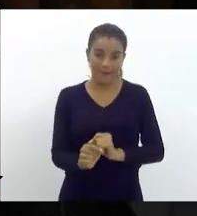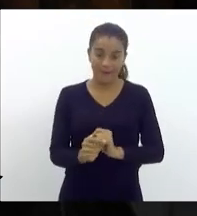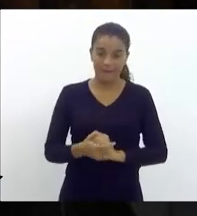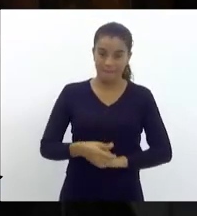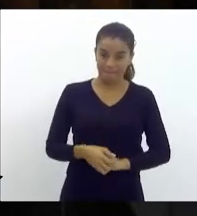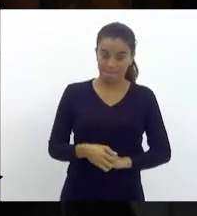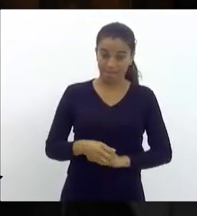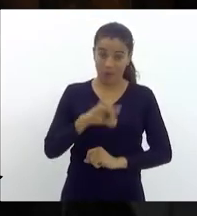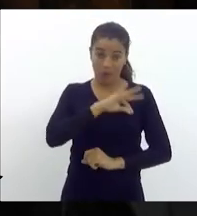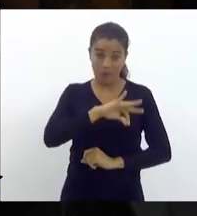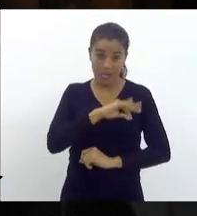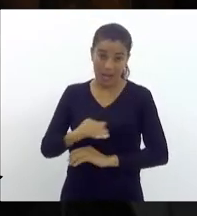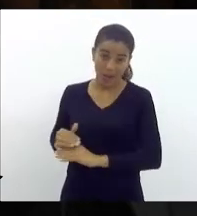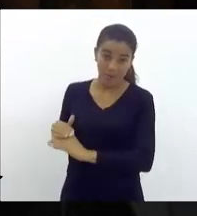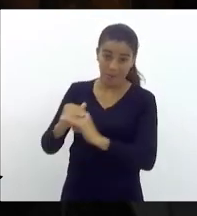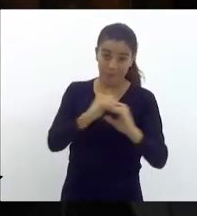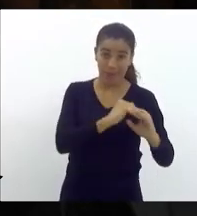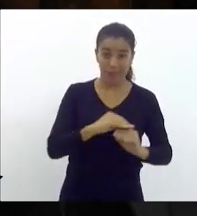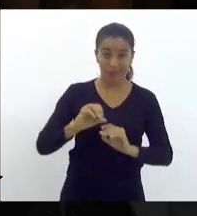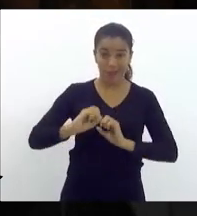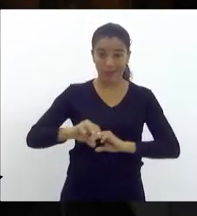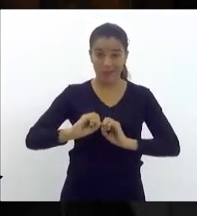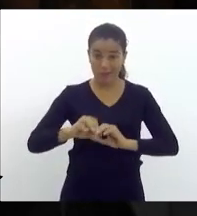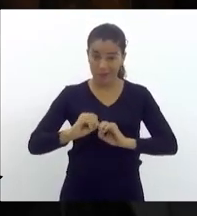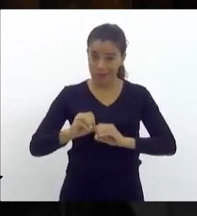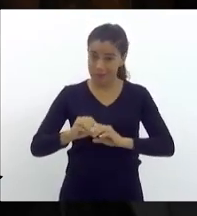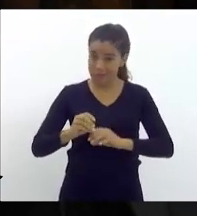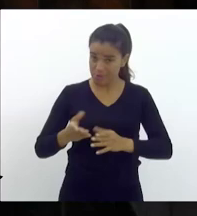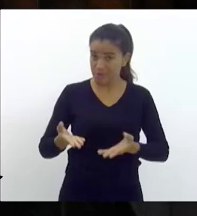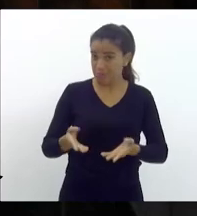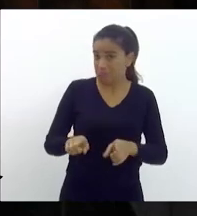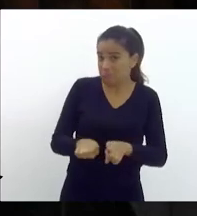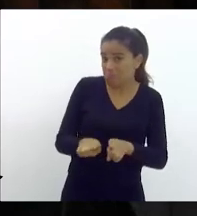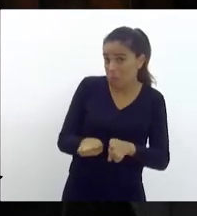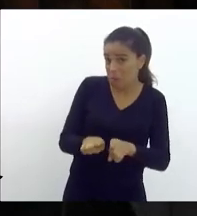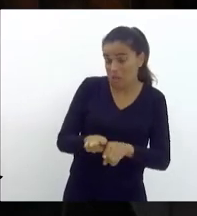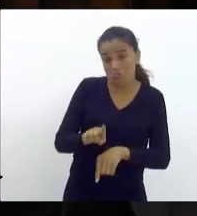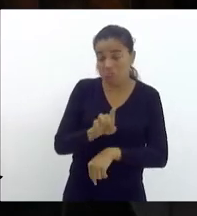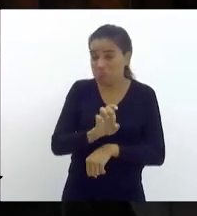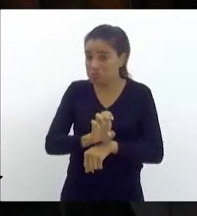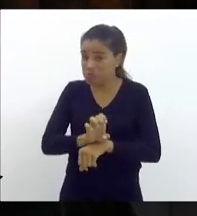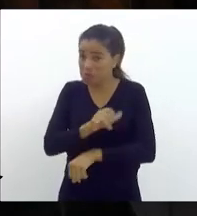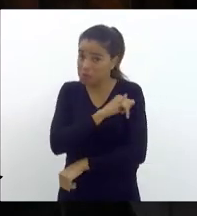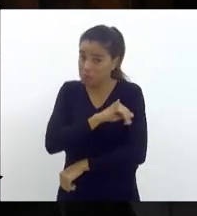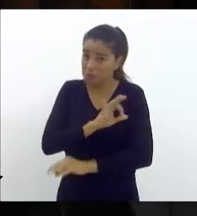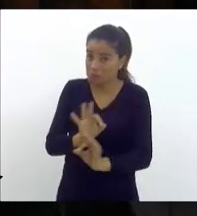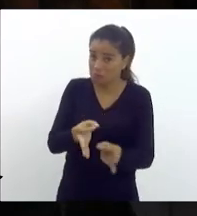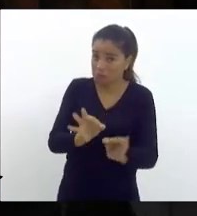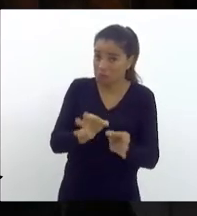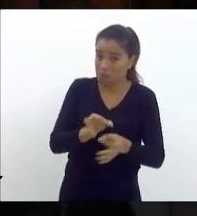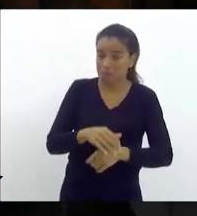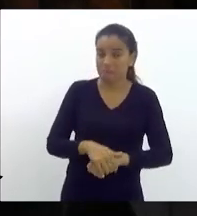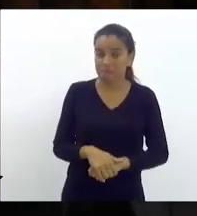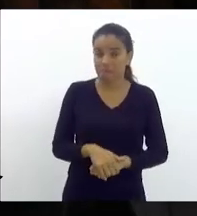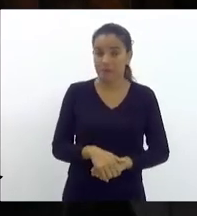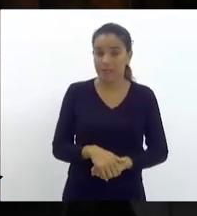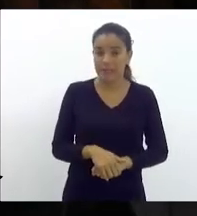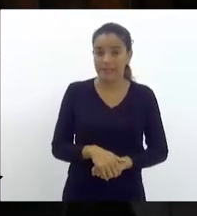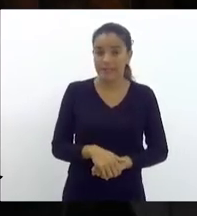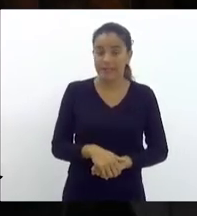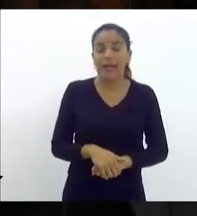o piso nacional da educação aplicado no Estado do Rio de Janeiro. E